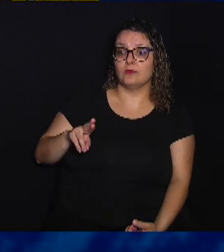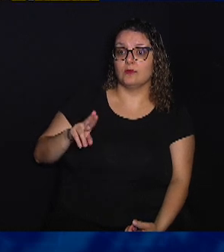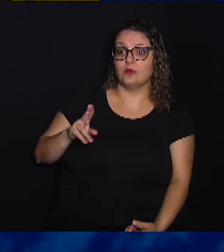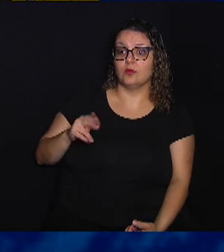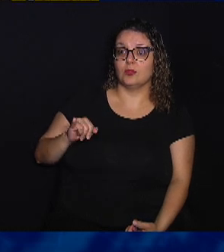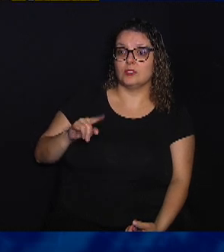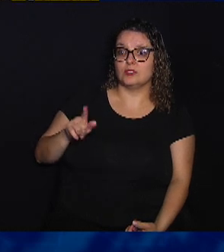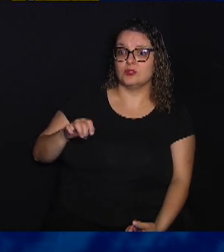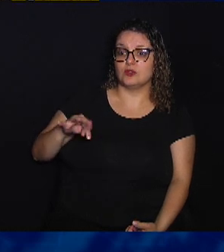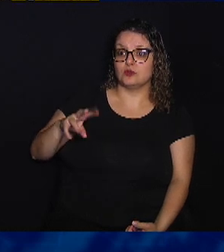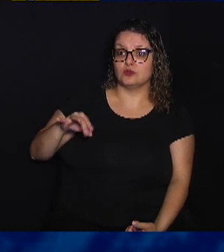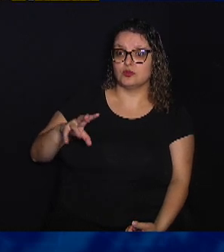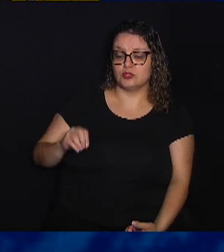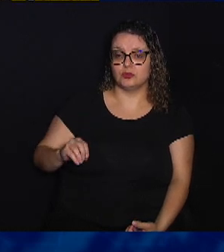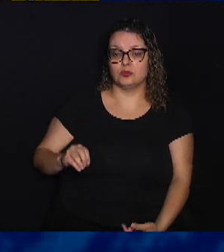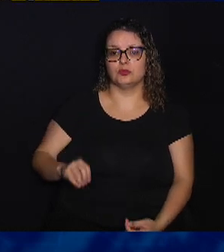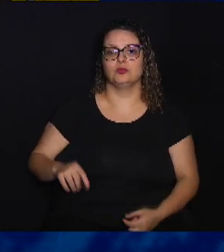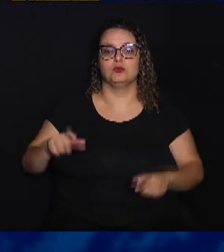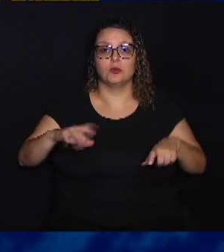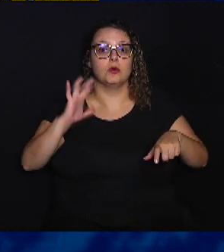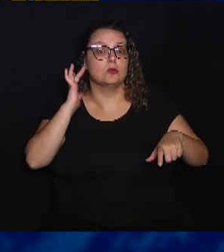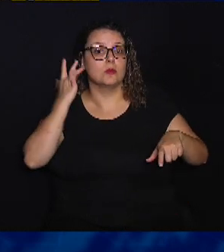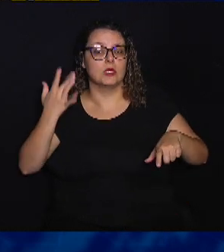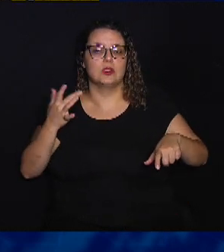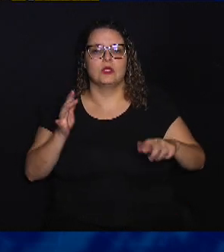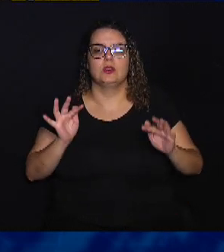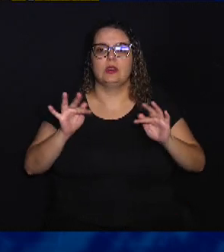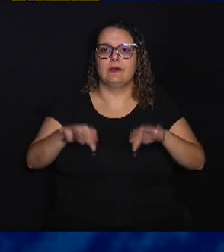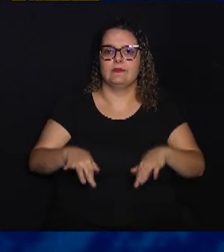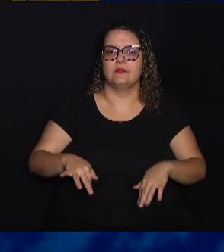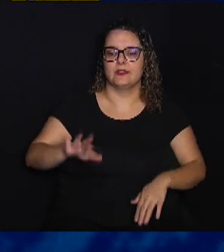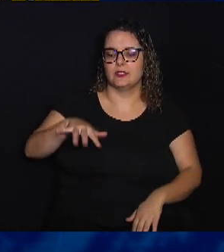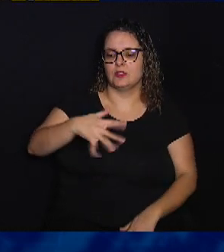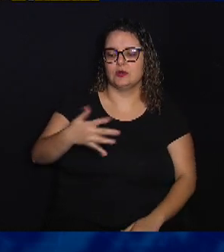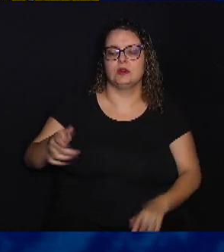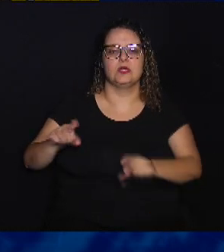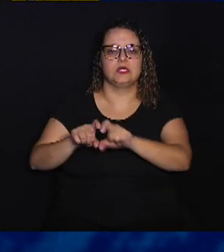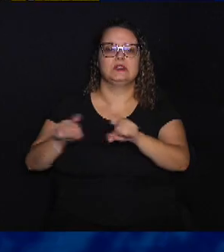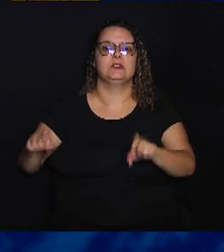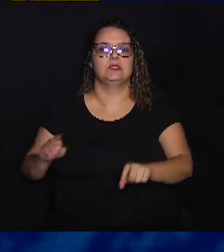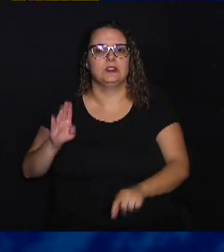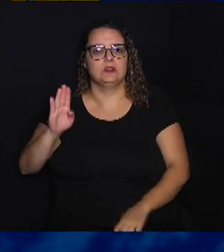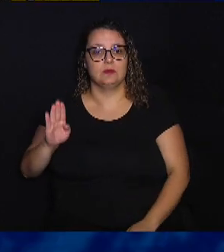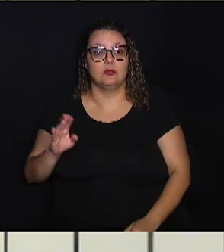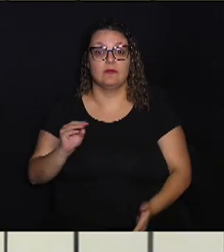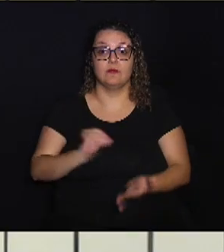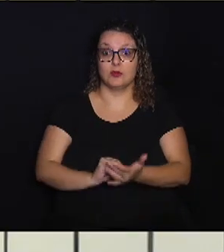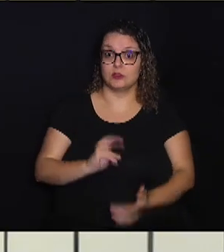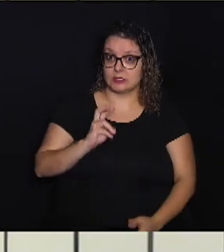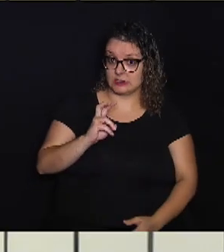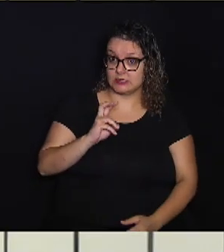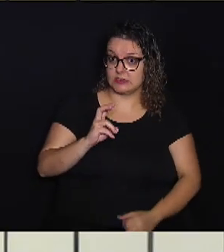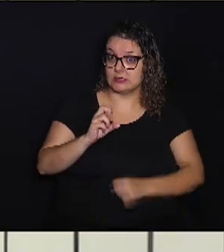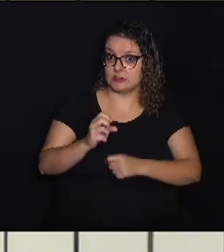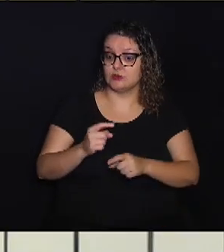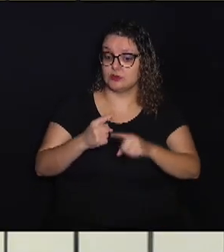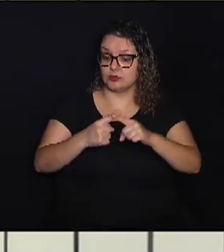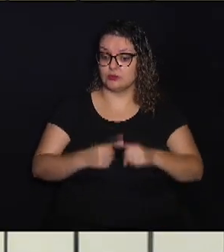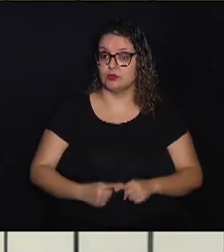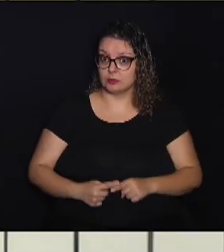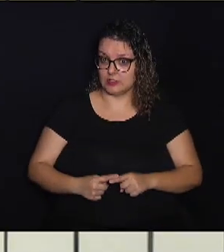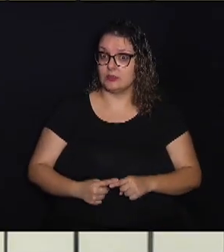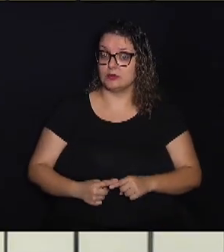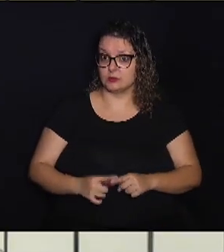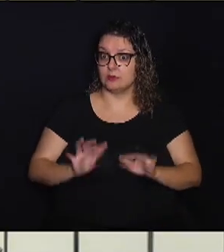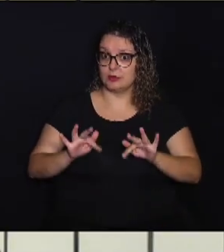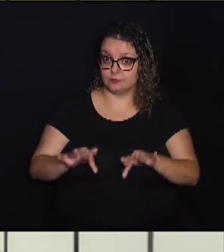Brinco de Ouro e é a reta final da Série B. Faltam apenas cinco rodadas para o término e a situação é